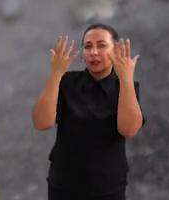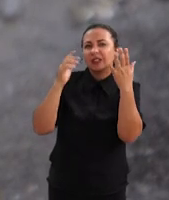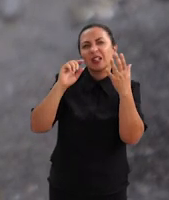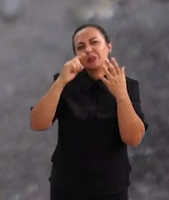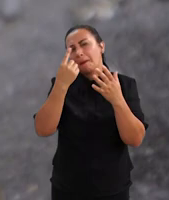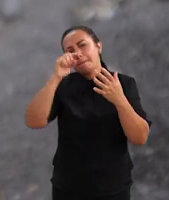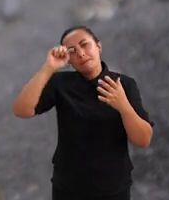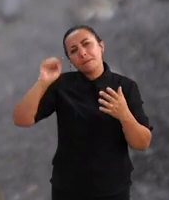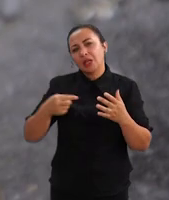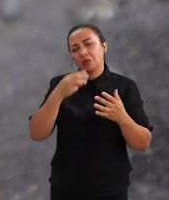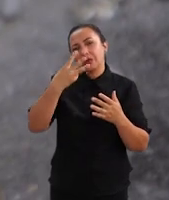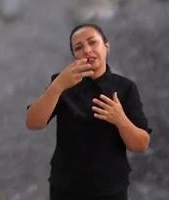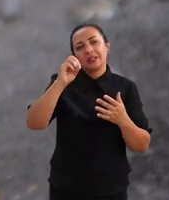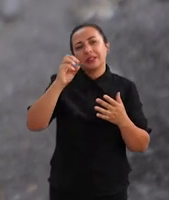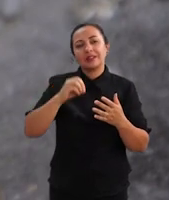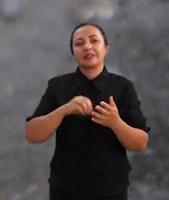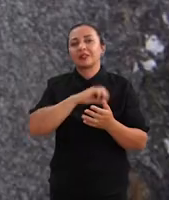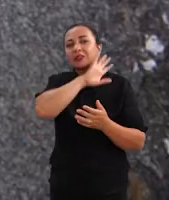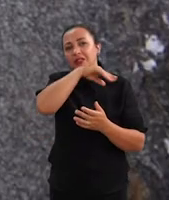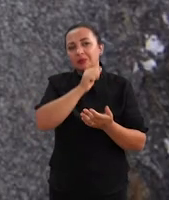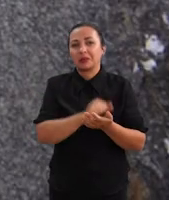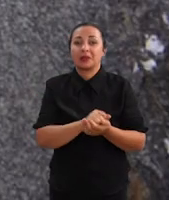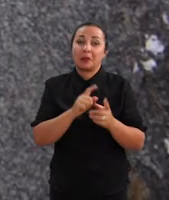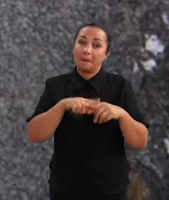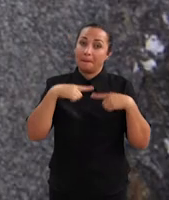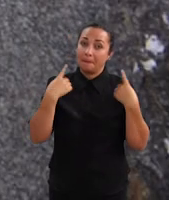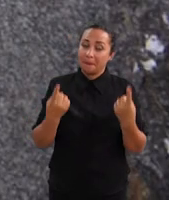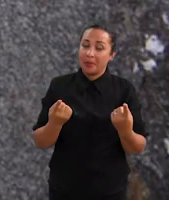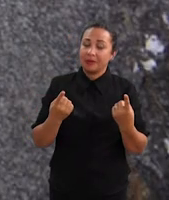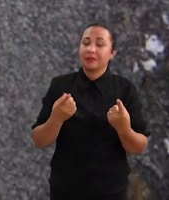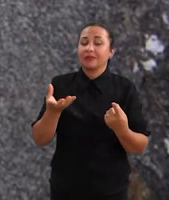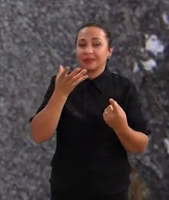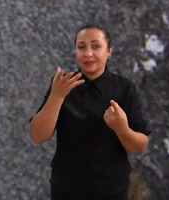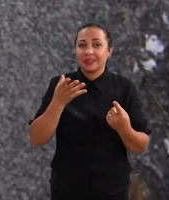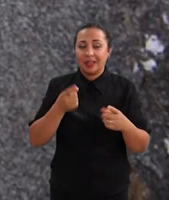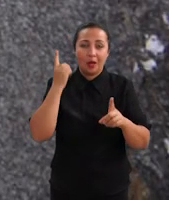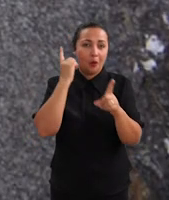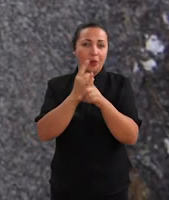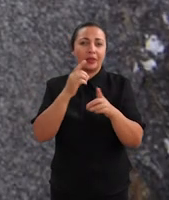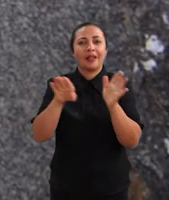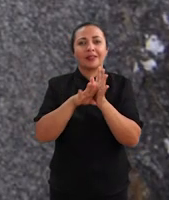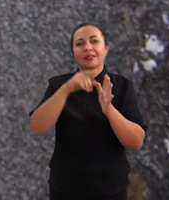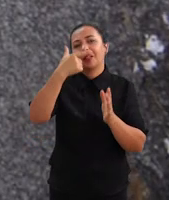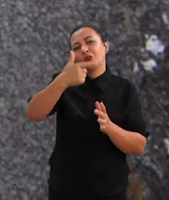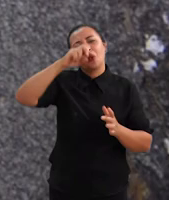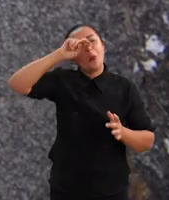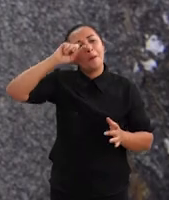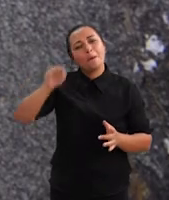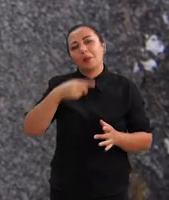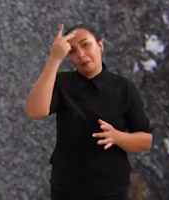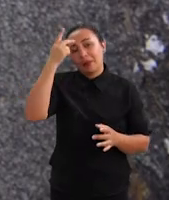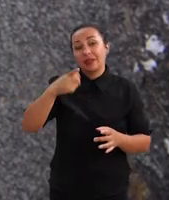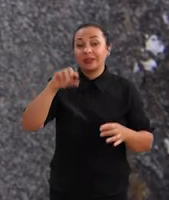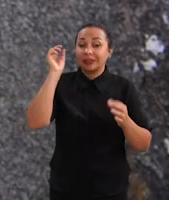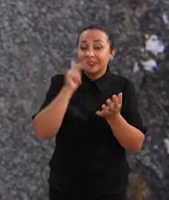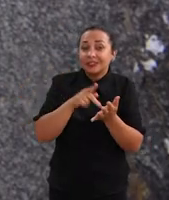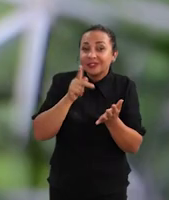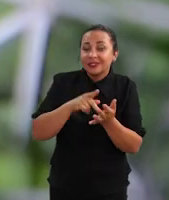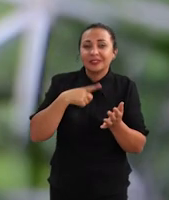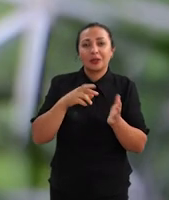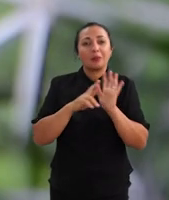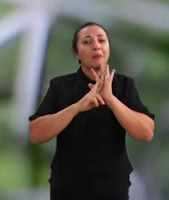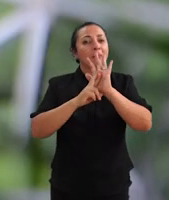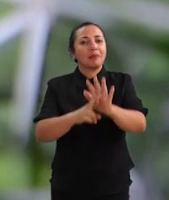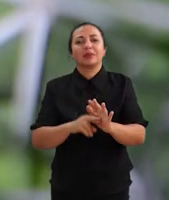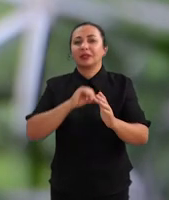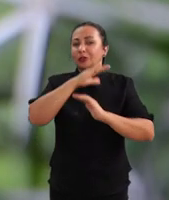menos 1.300 indivíduos, mas a intenção é chegar pelo menos nos 2.000 para realmente ter uma representatividade